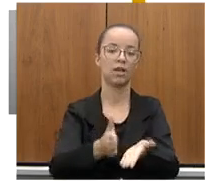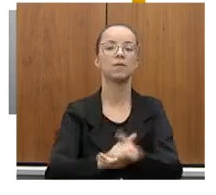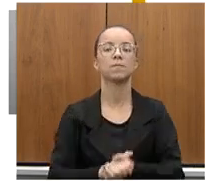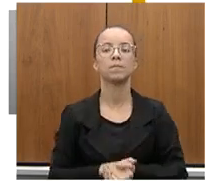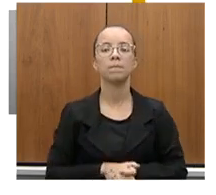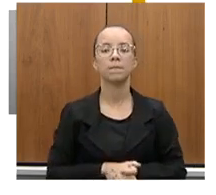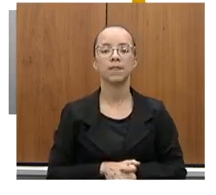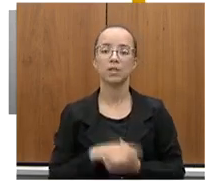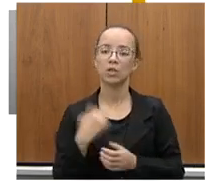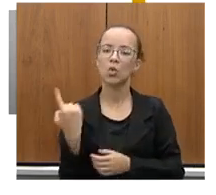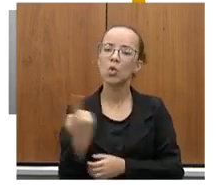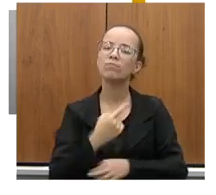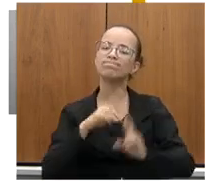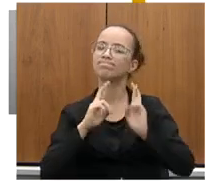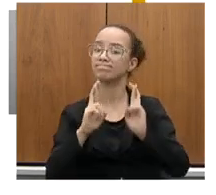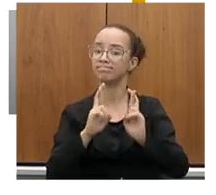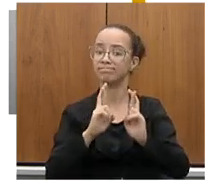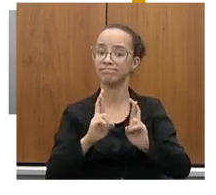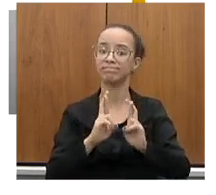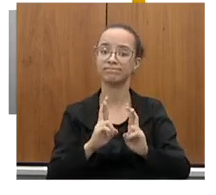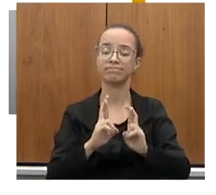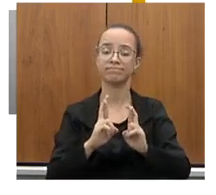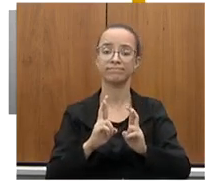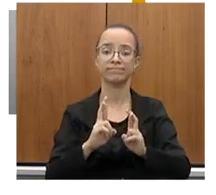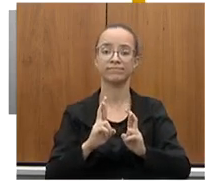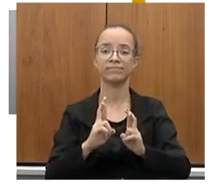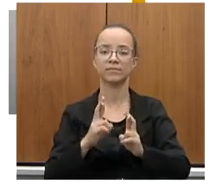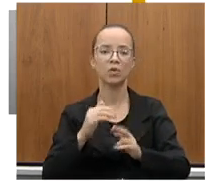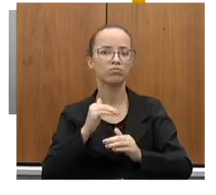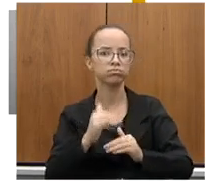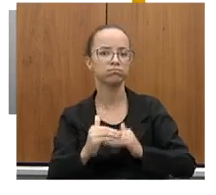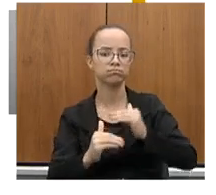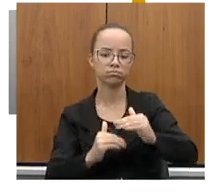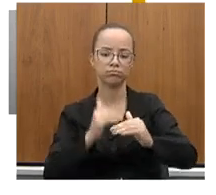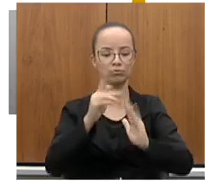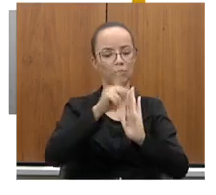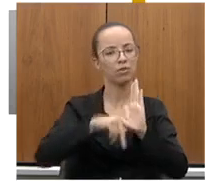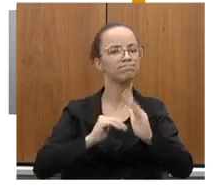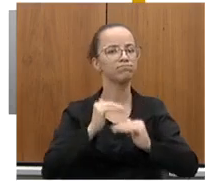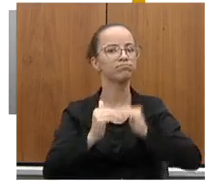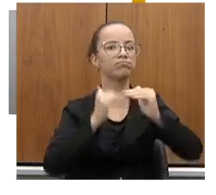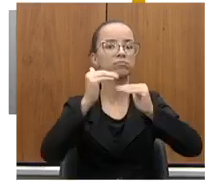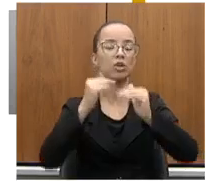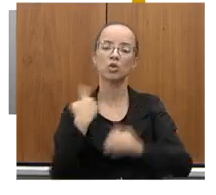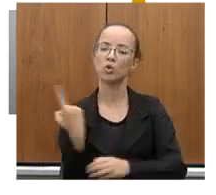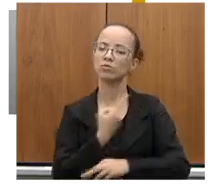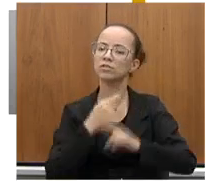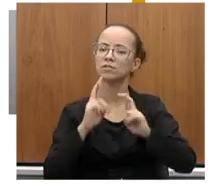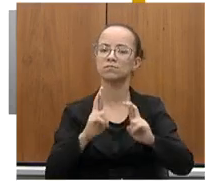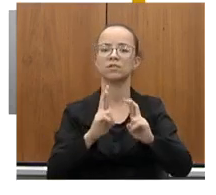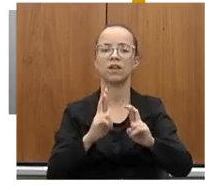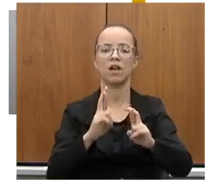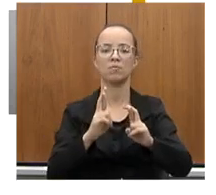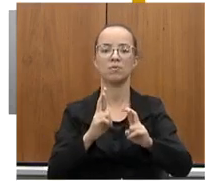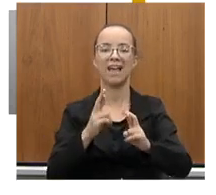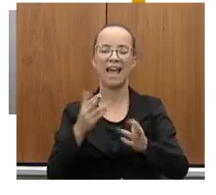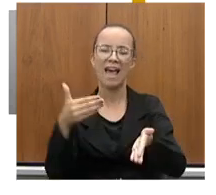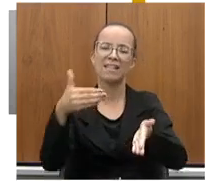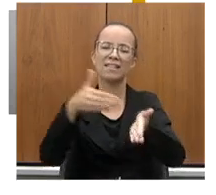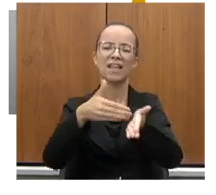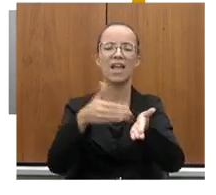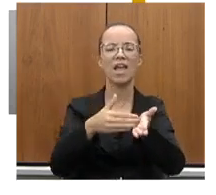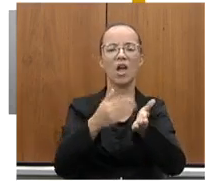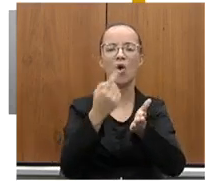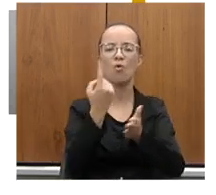e pretendemos agora avançar com esse programa. A gente espera recuperar, até o final do